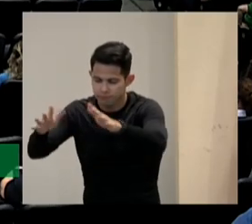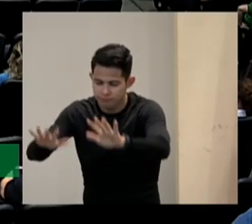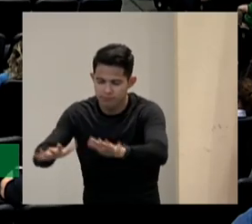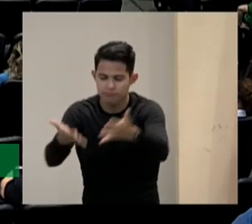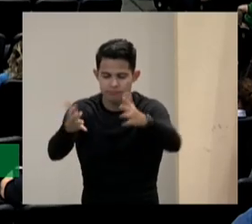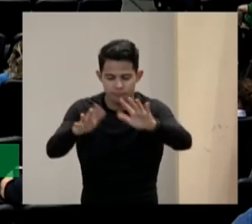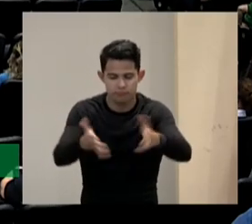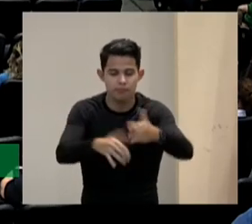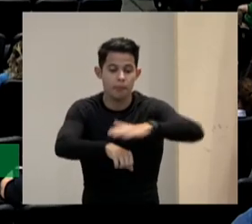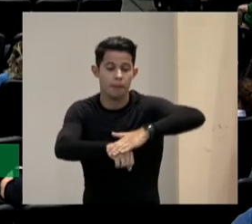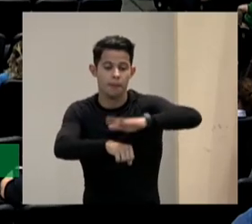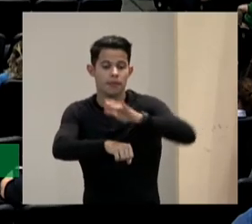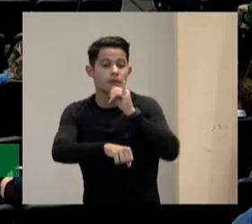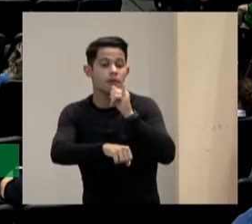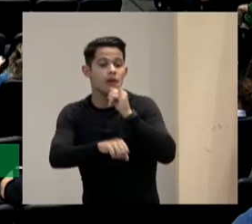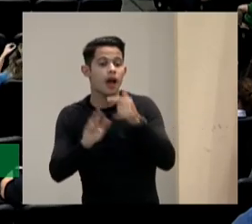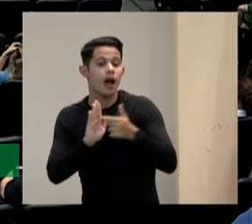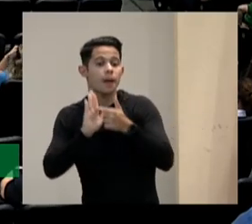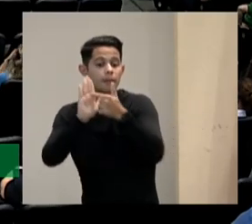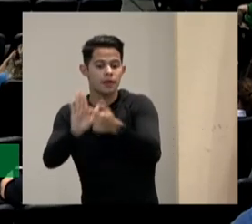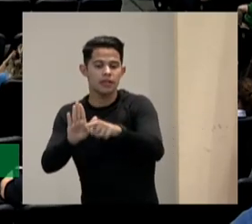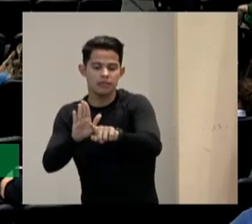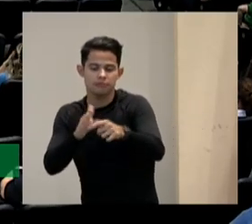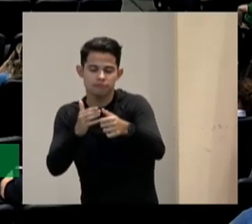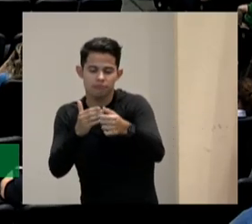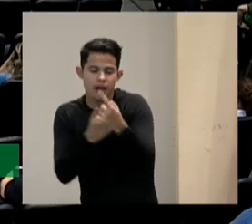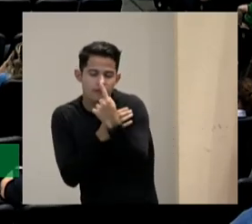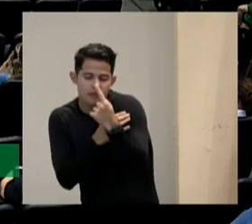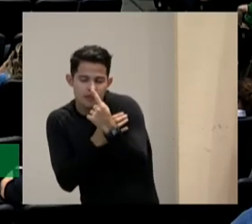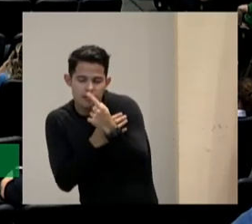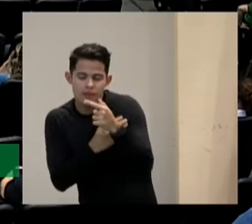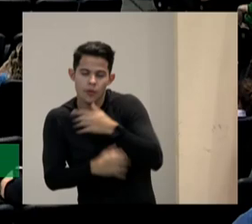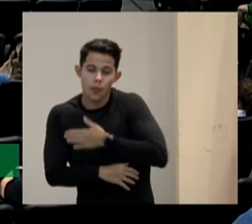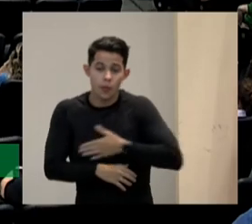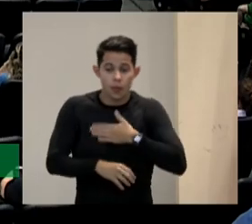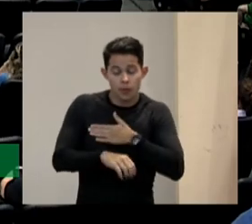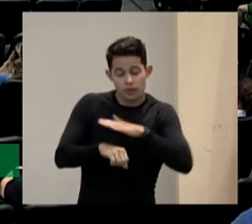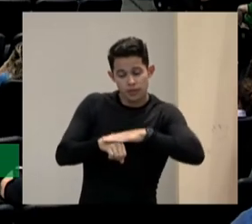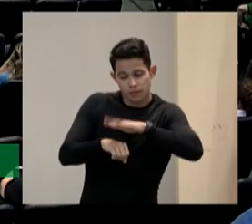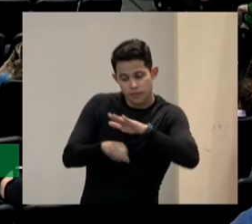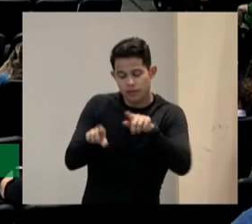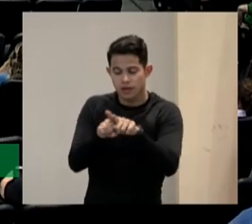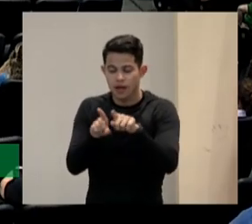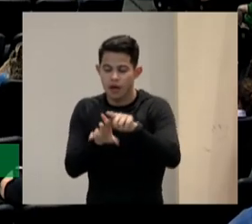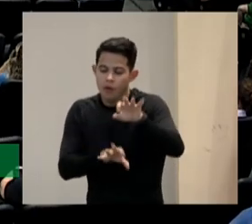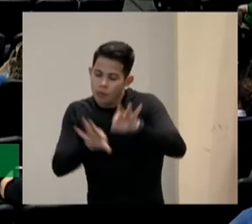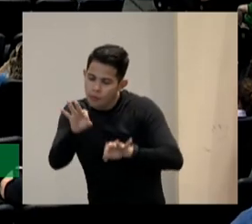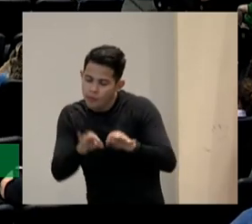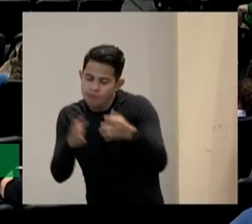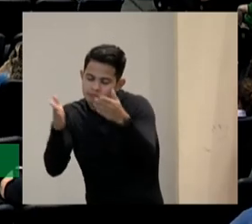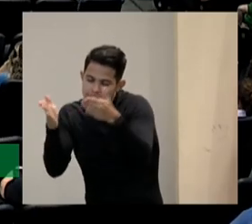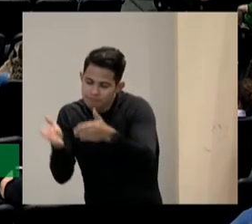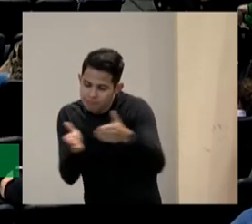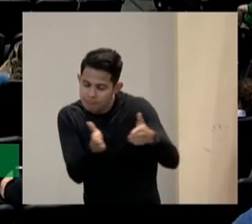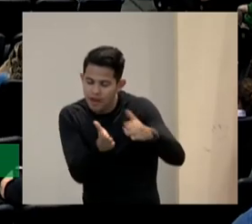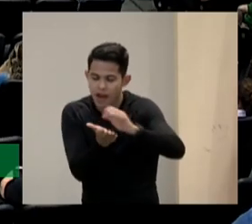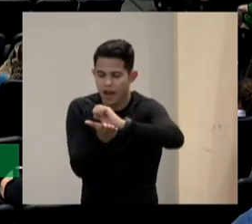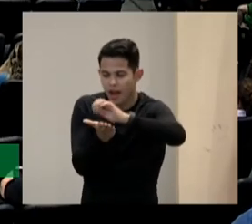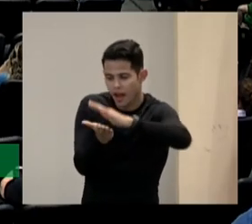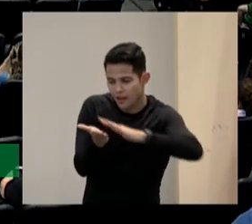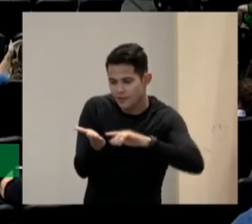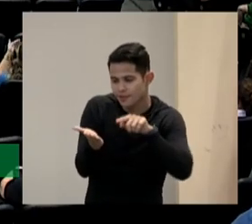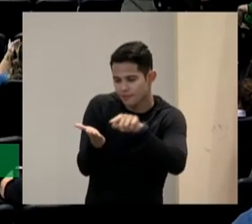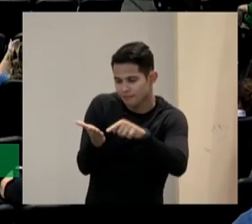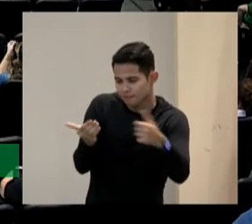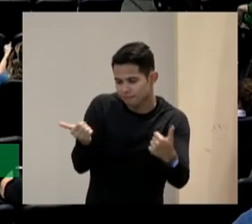a apresentação de coisas que estem mais próximas para eles com a apresentação de organização de algumas atividades que sejam